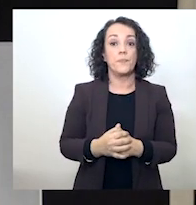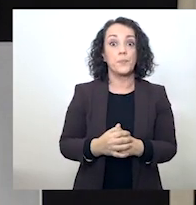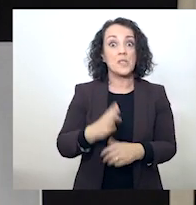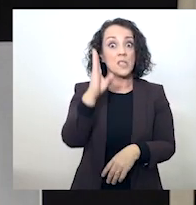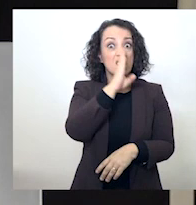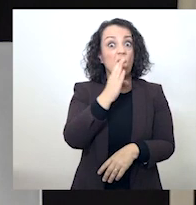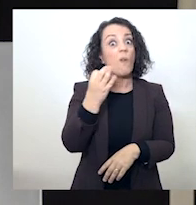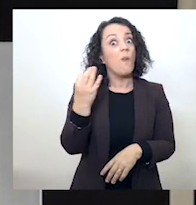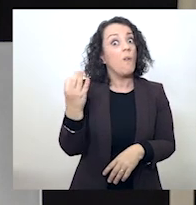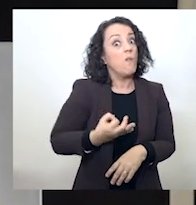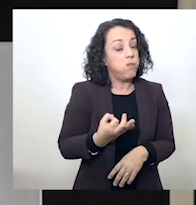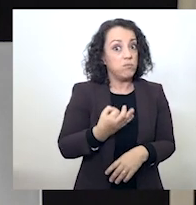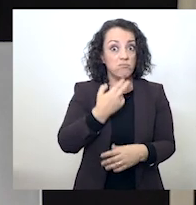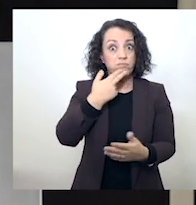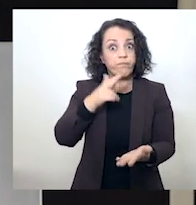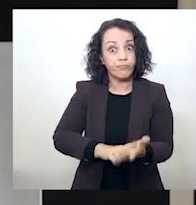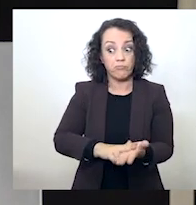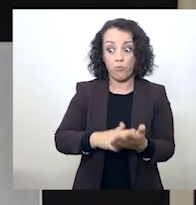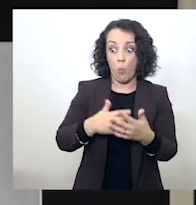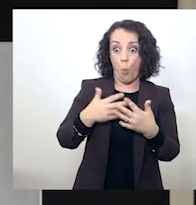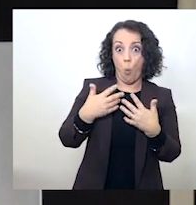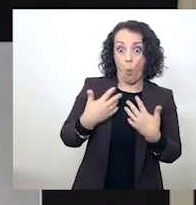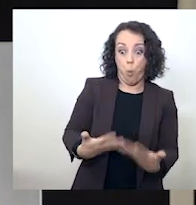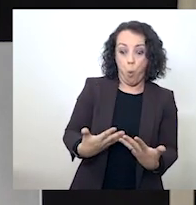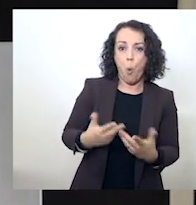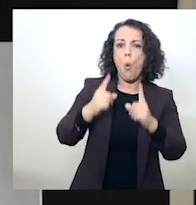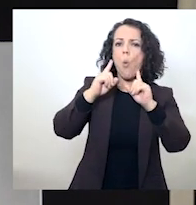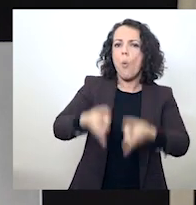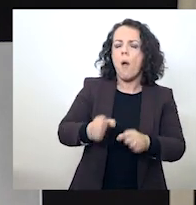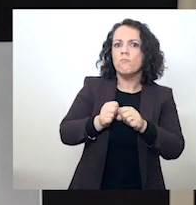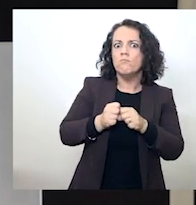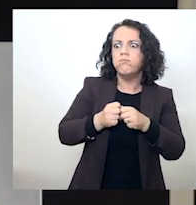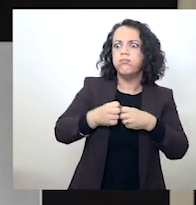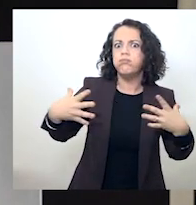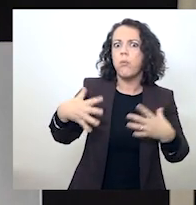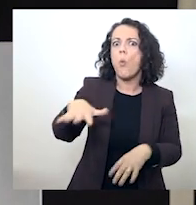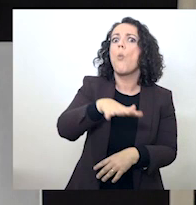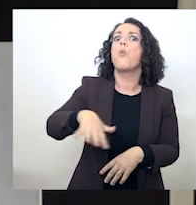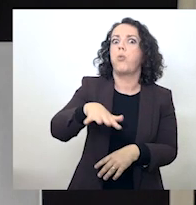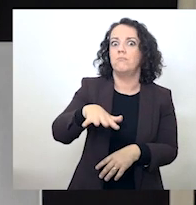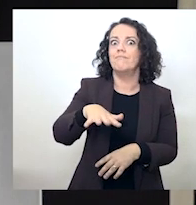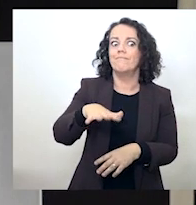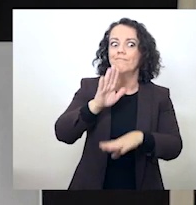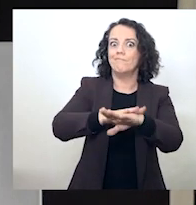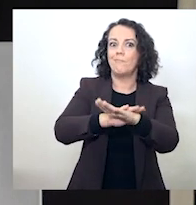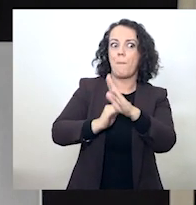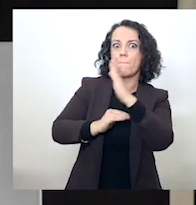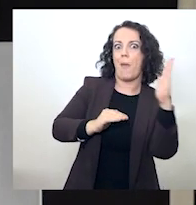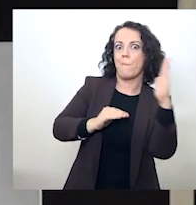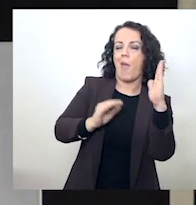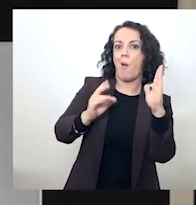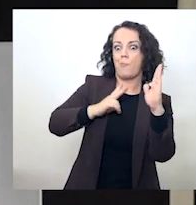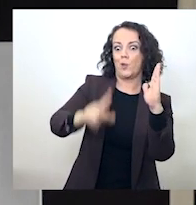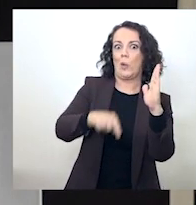que desta vez a vaga começou ao ocidente e Portugal é dos primeiros e não dos últimos